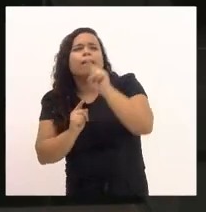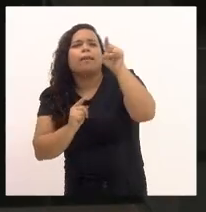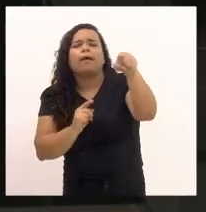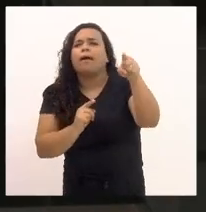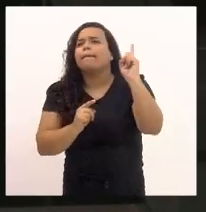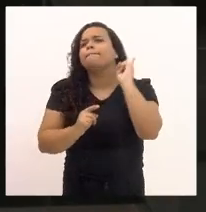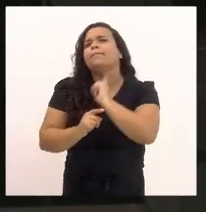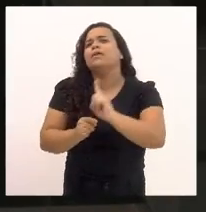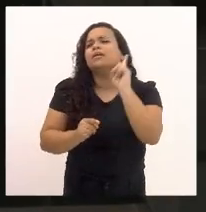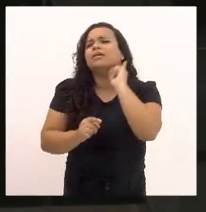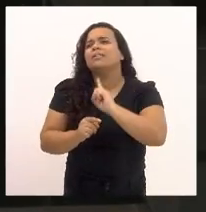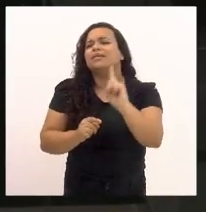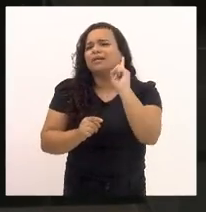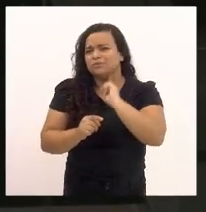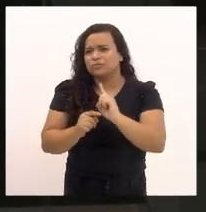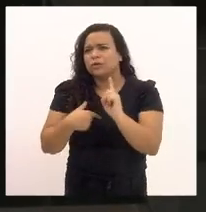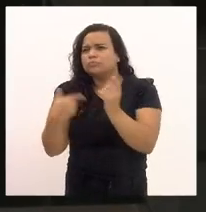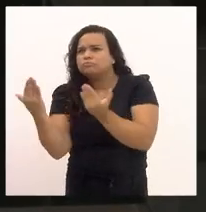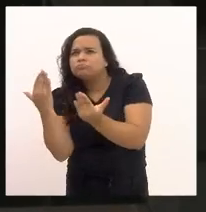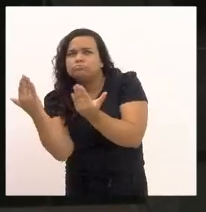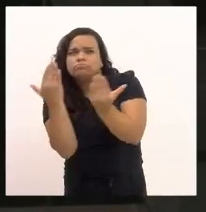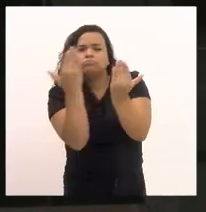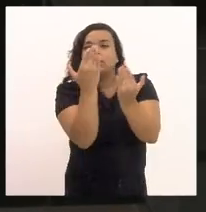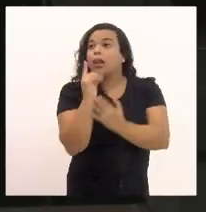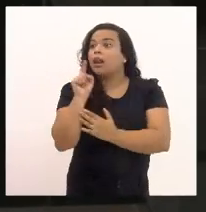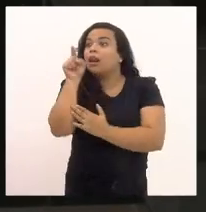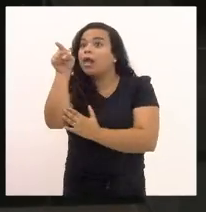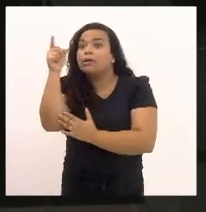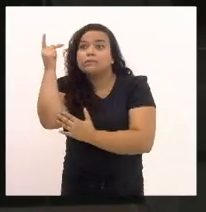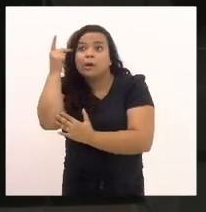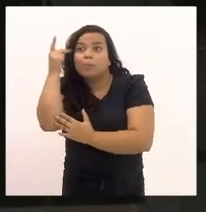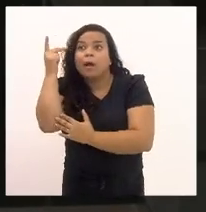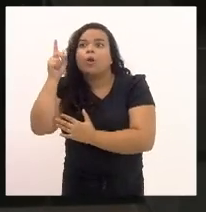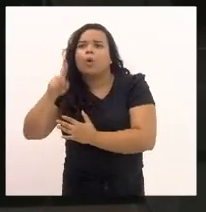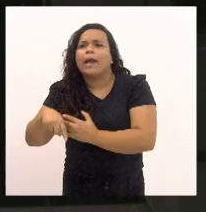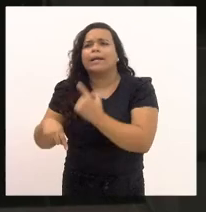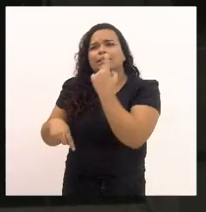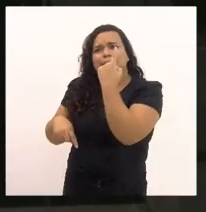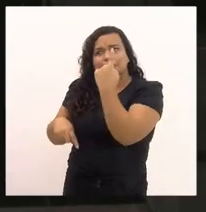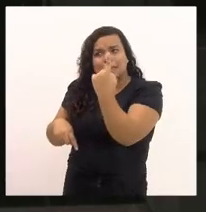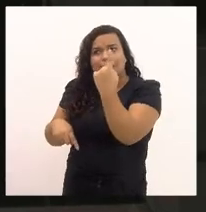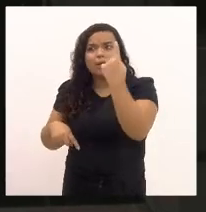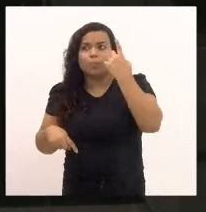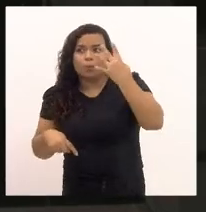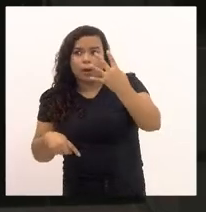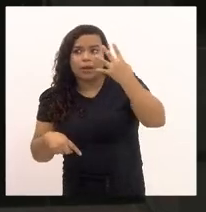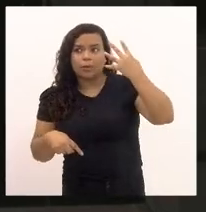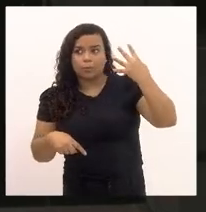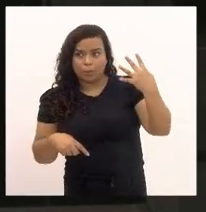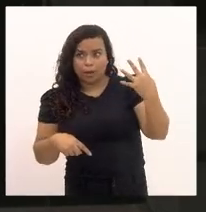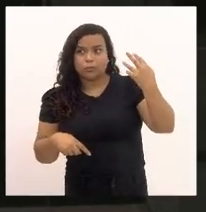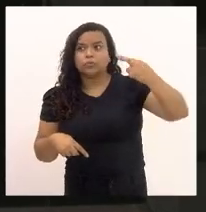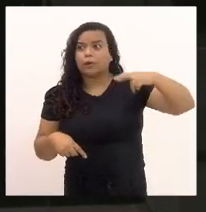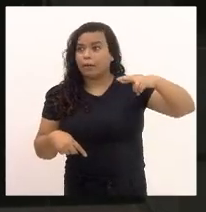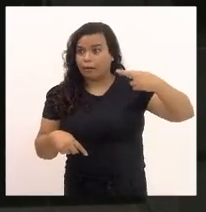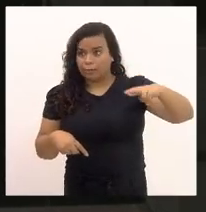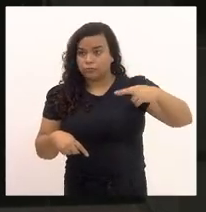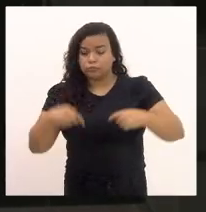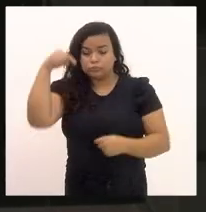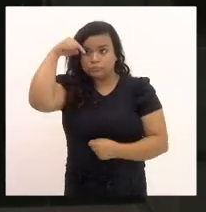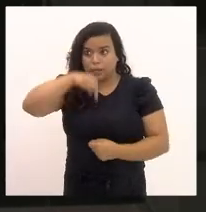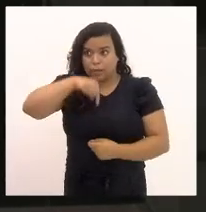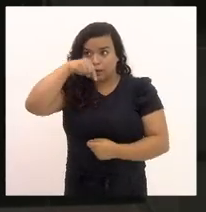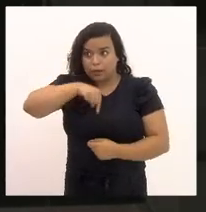A taxa de licenciamento de São Paulo é de R 144,00. A nossa,